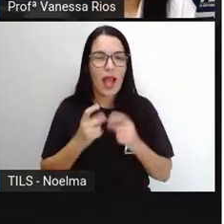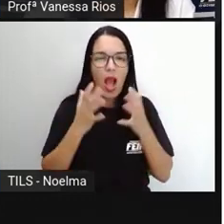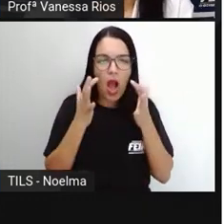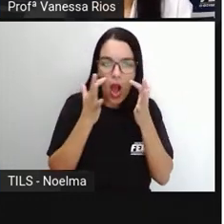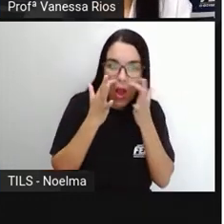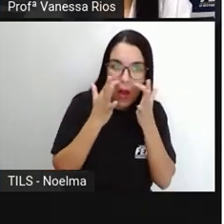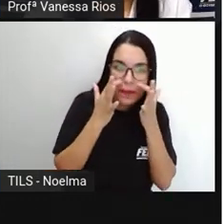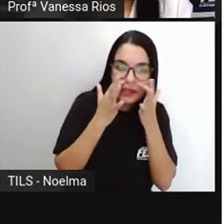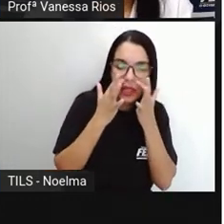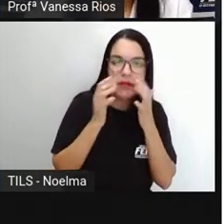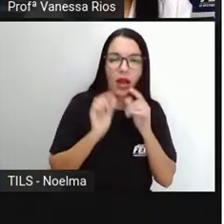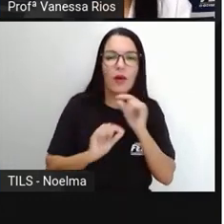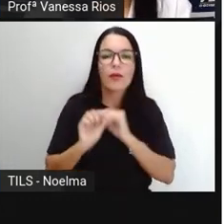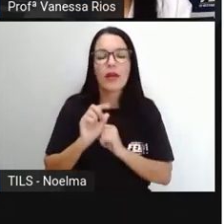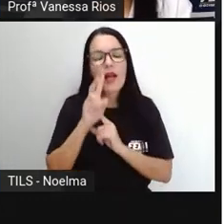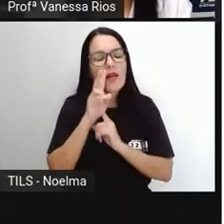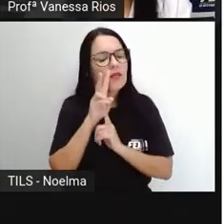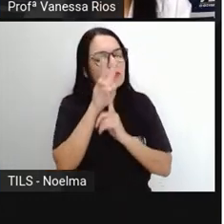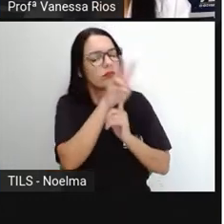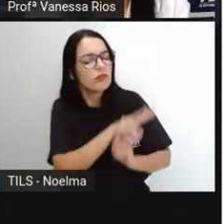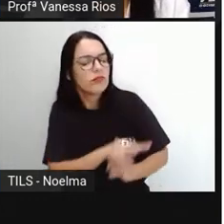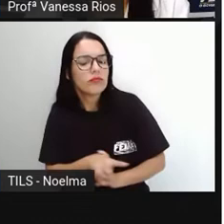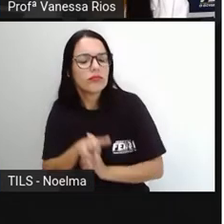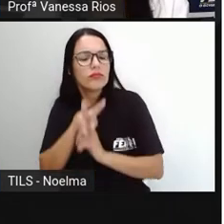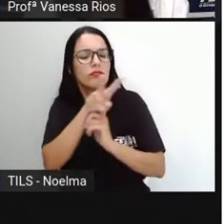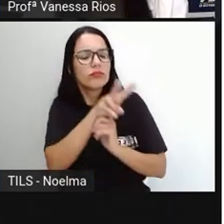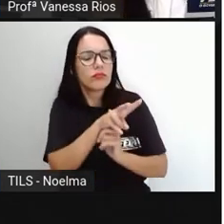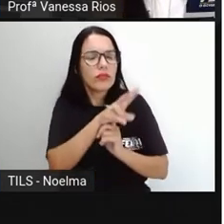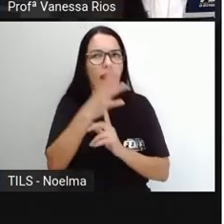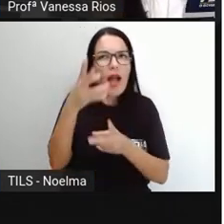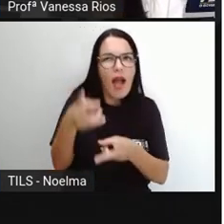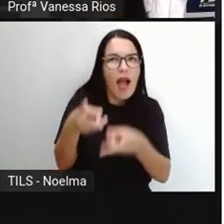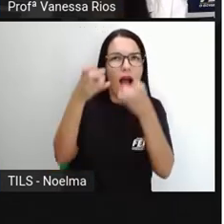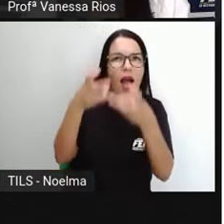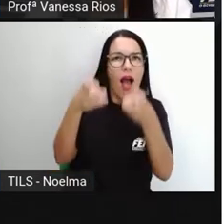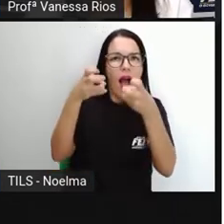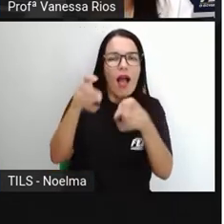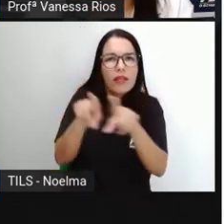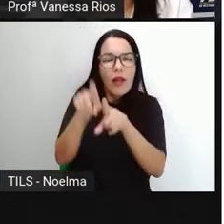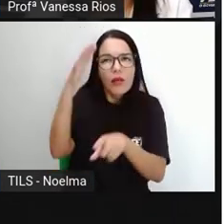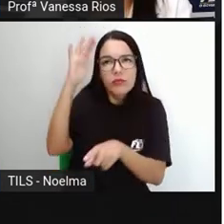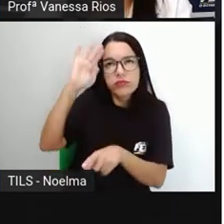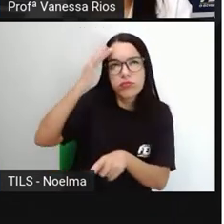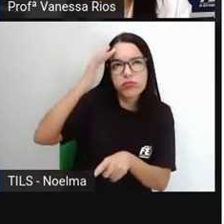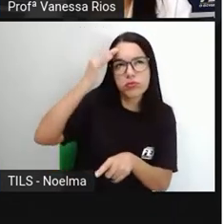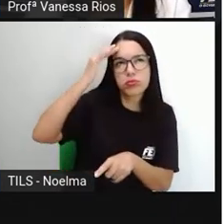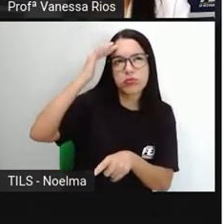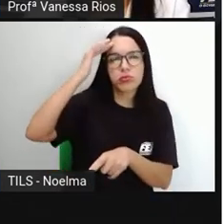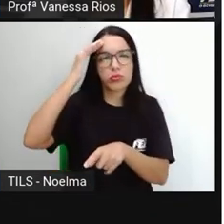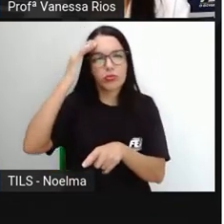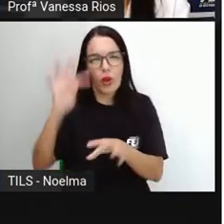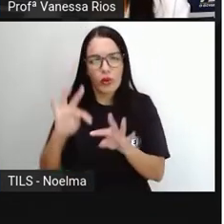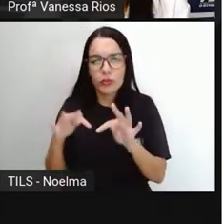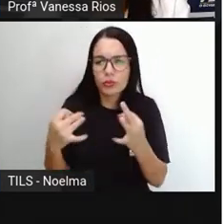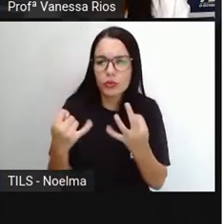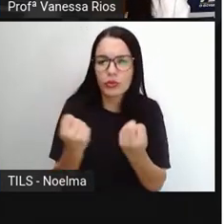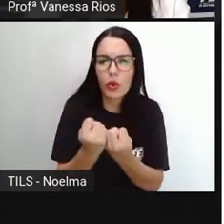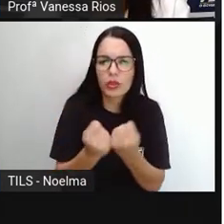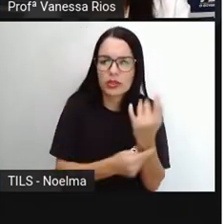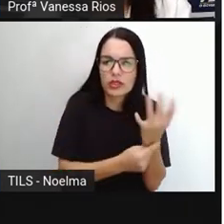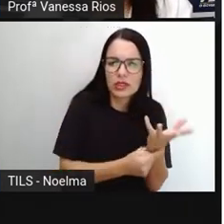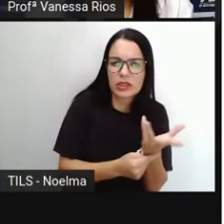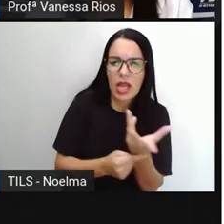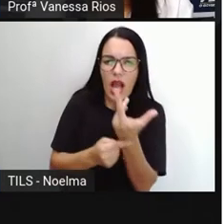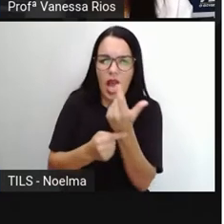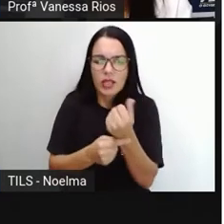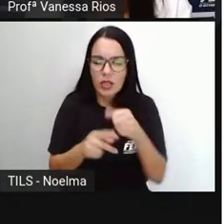Observar que o olhar, que a percepção, que o entendimento em relação a todas essas obras poéticas,